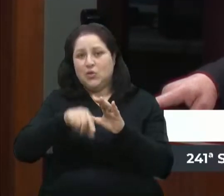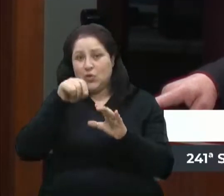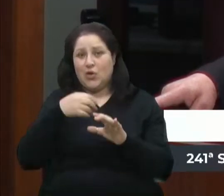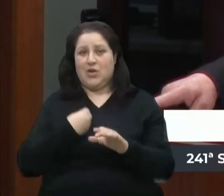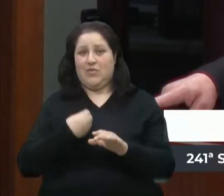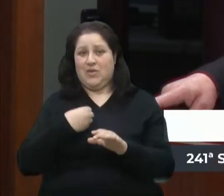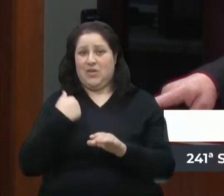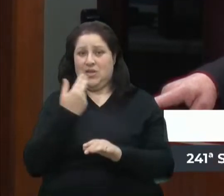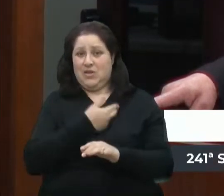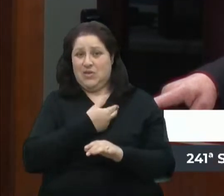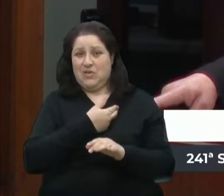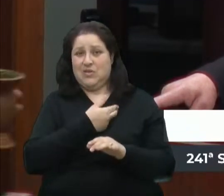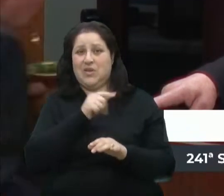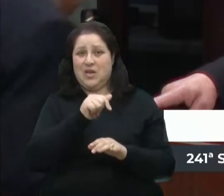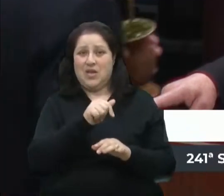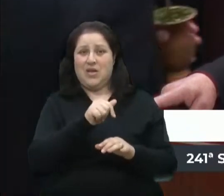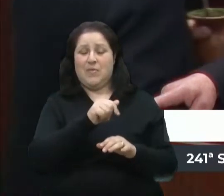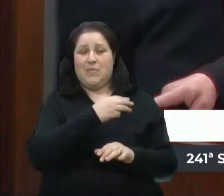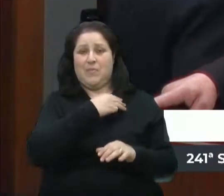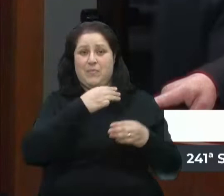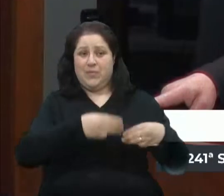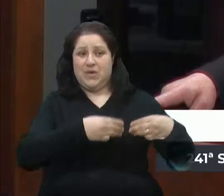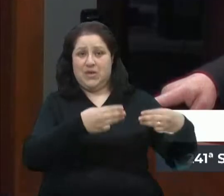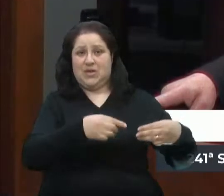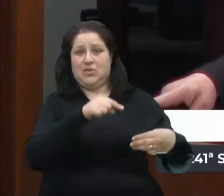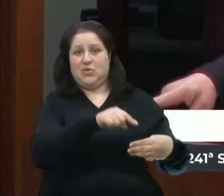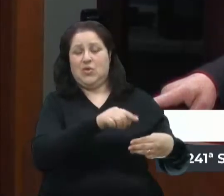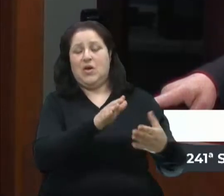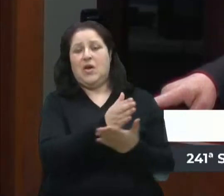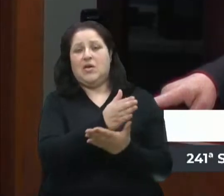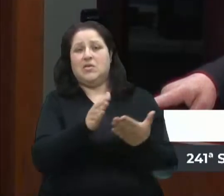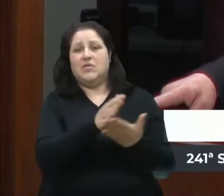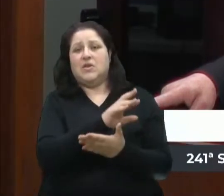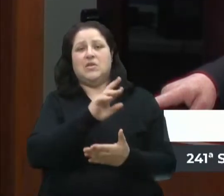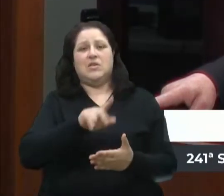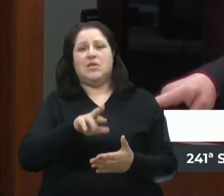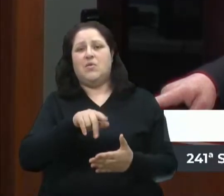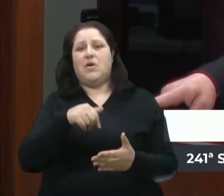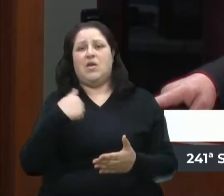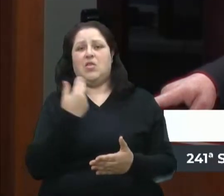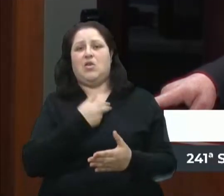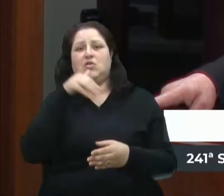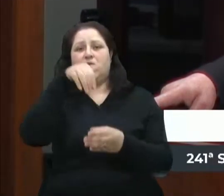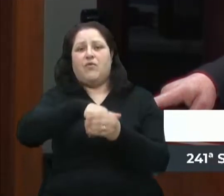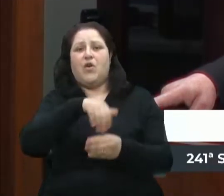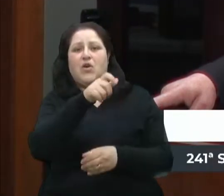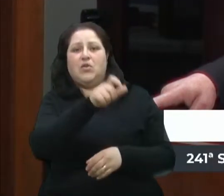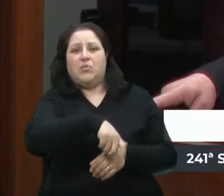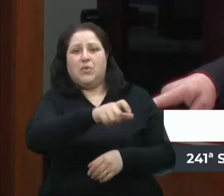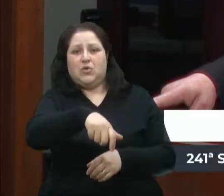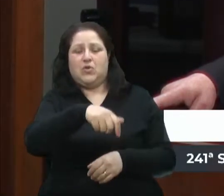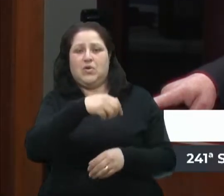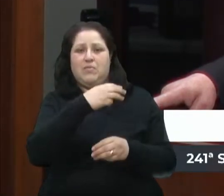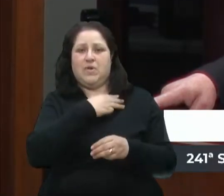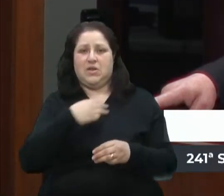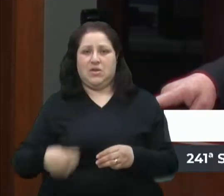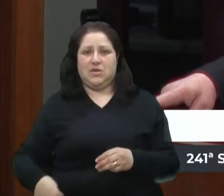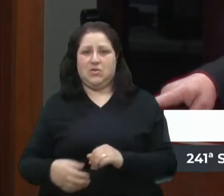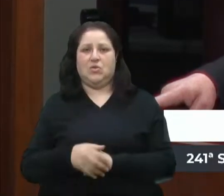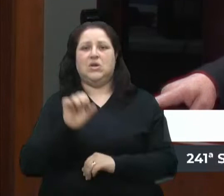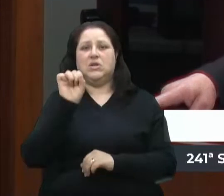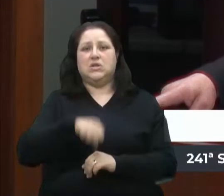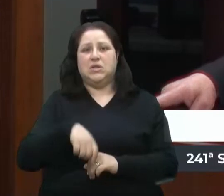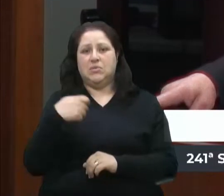o nosso voto. Porque são puxados por outros. Nós temos que acompanhar, sim, a política.